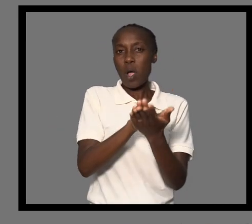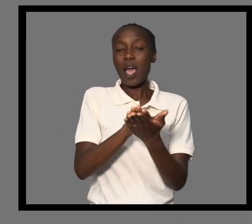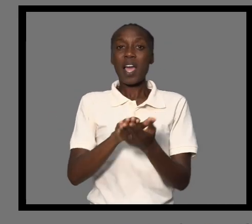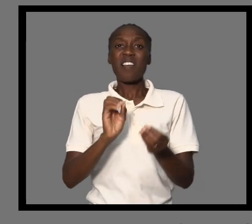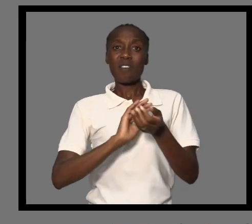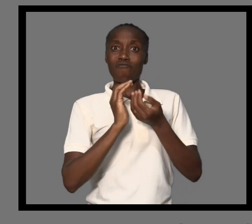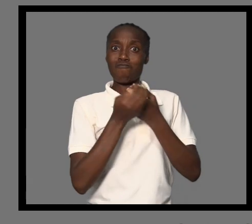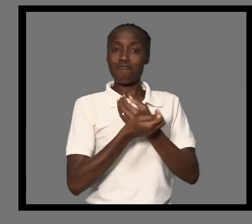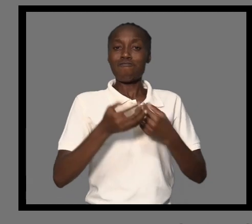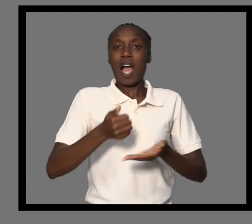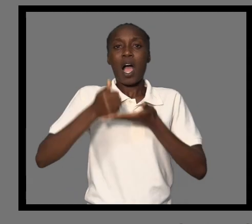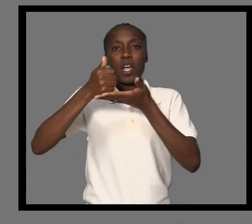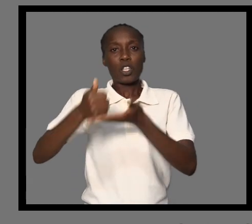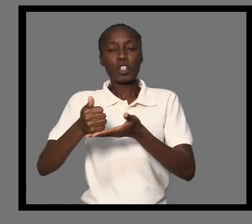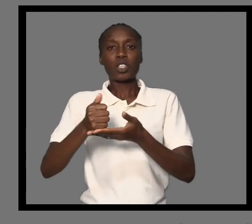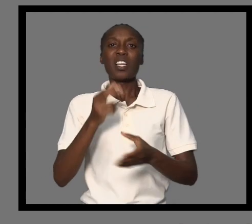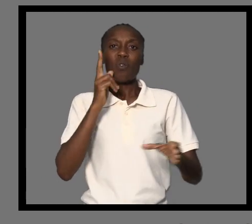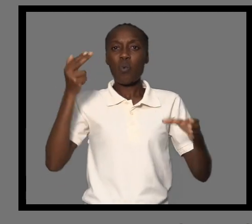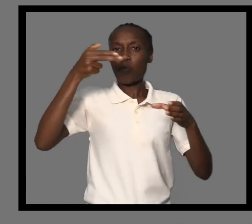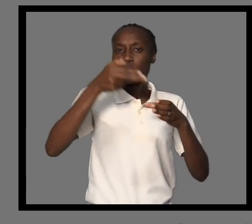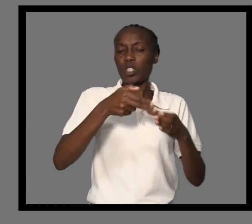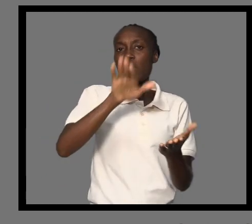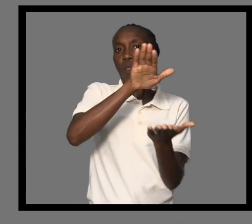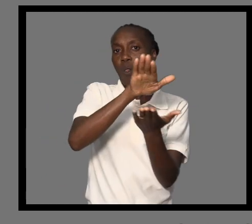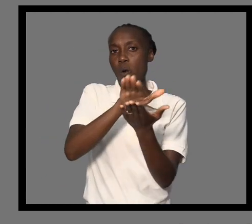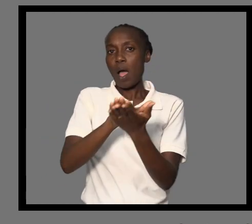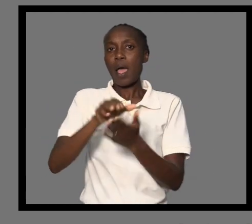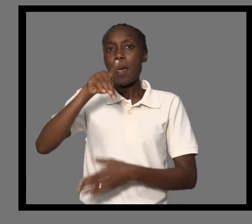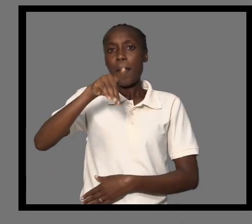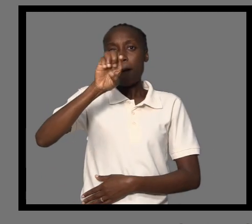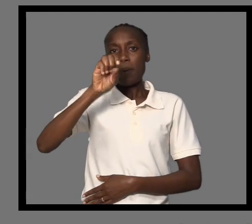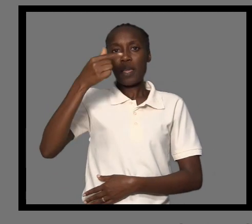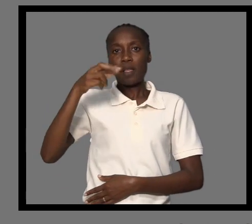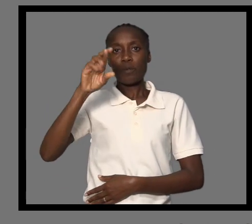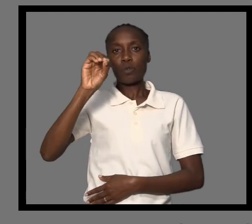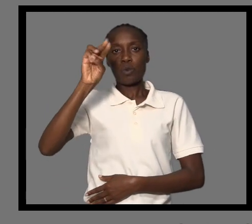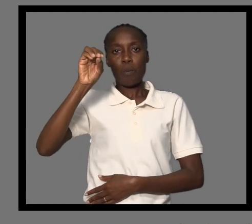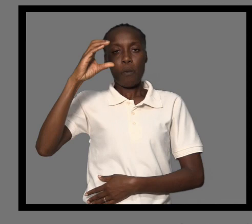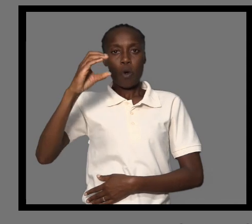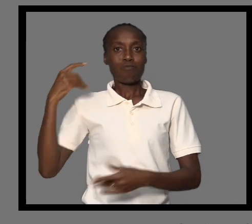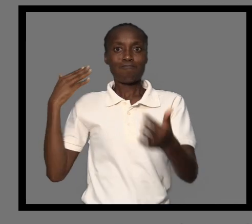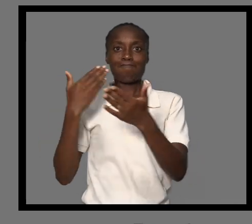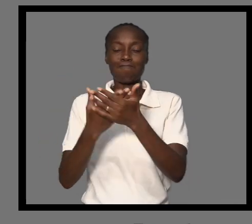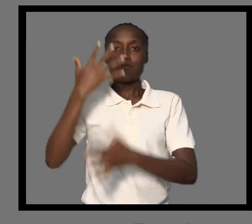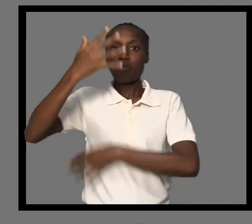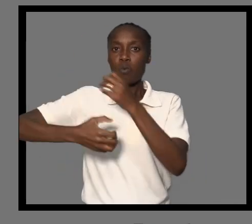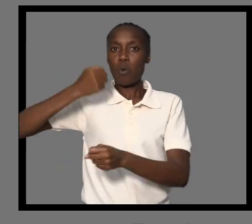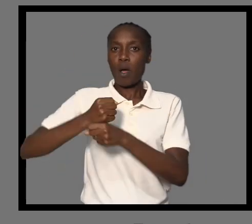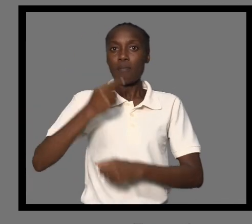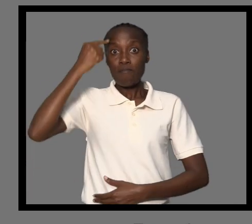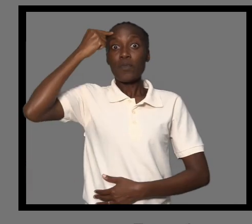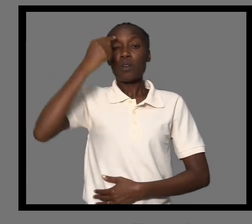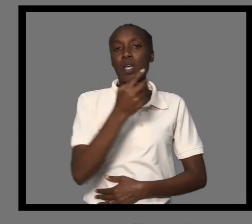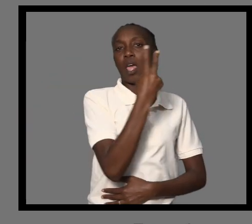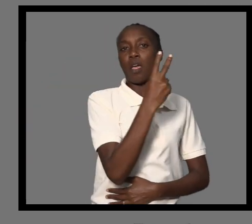fidelidade e 600 litros de combustível nas bombas da Petromoc durante um ano. Recorda-se